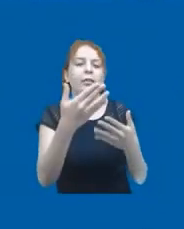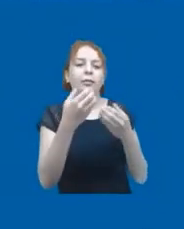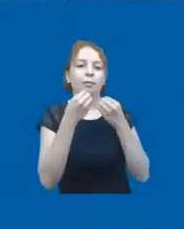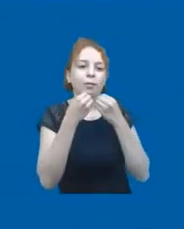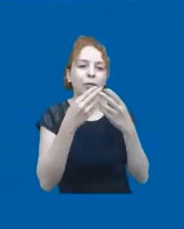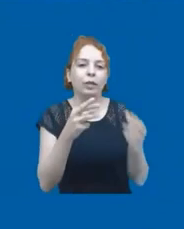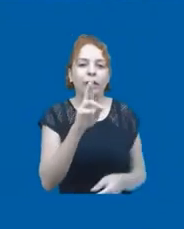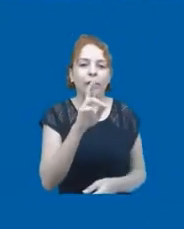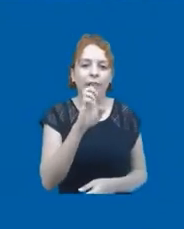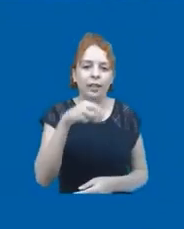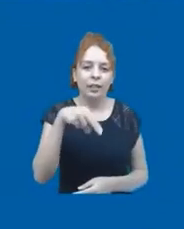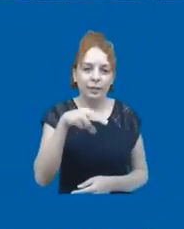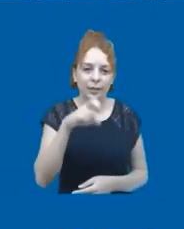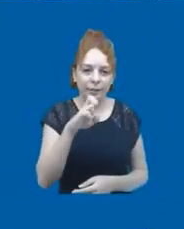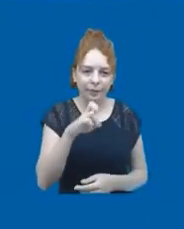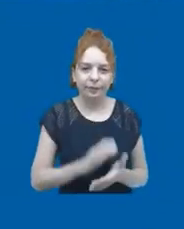Obrigada.